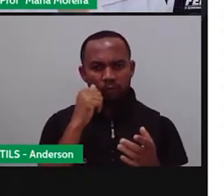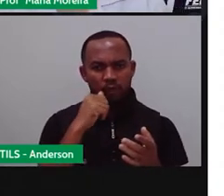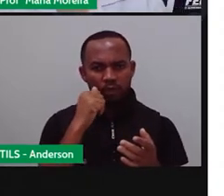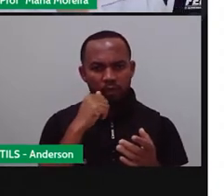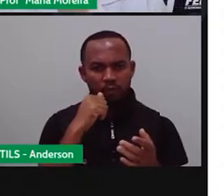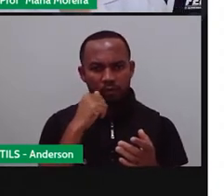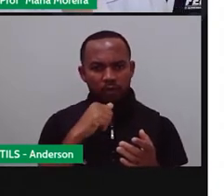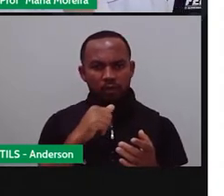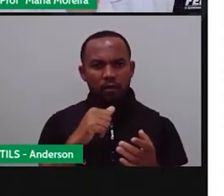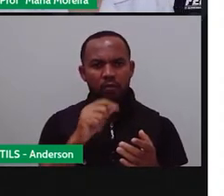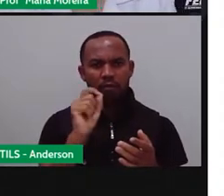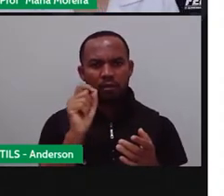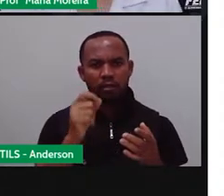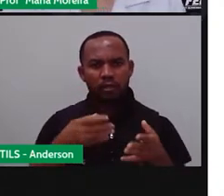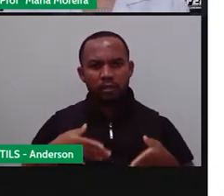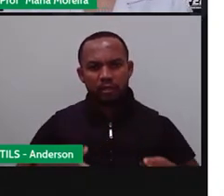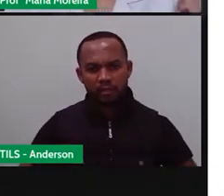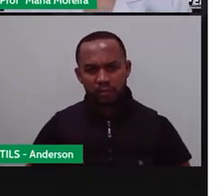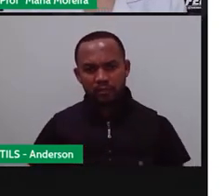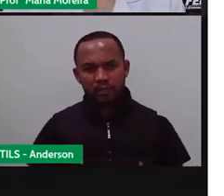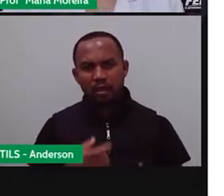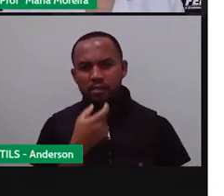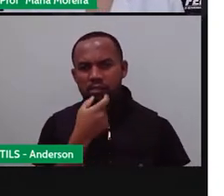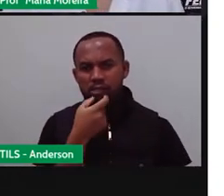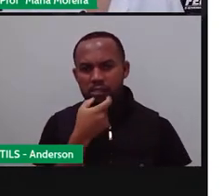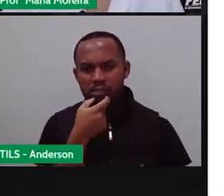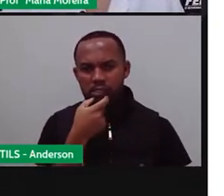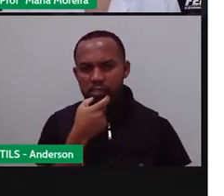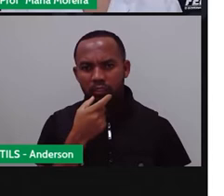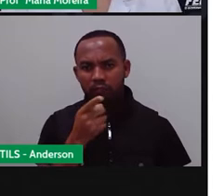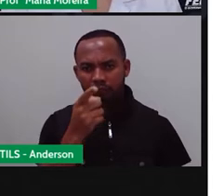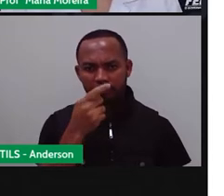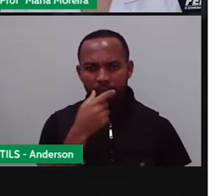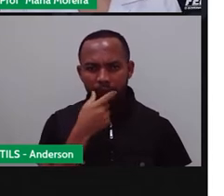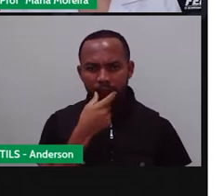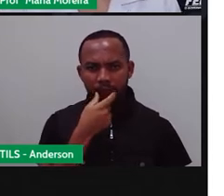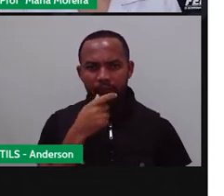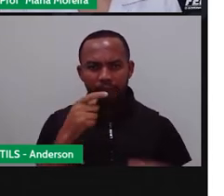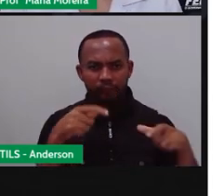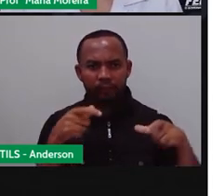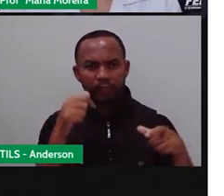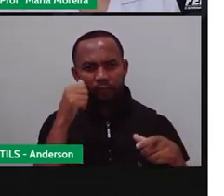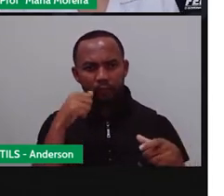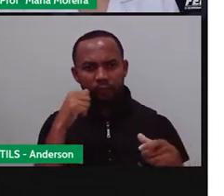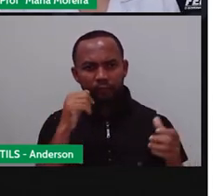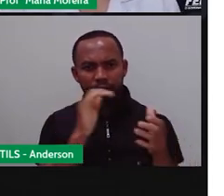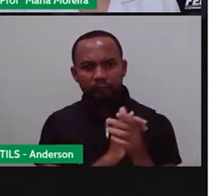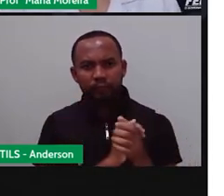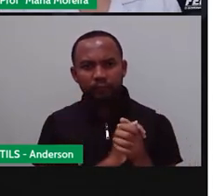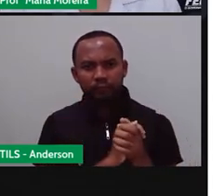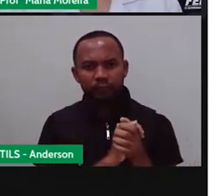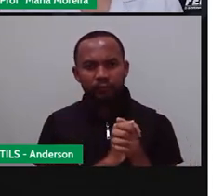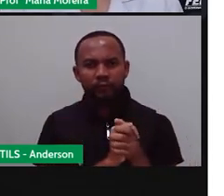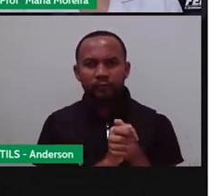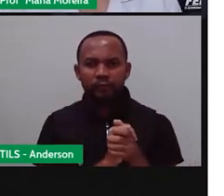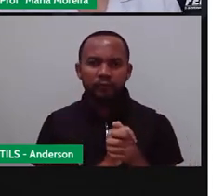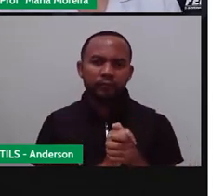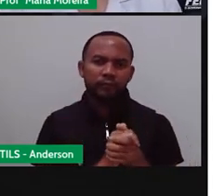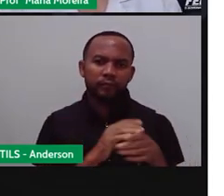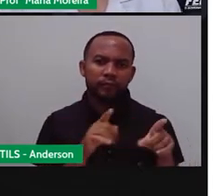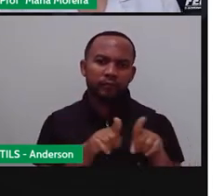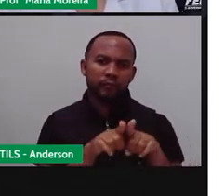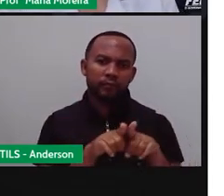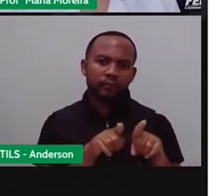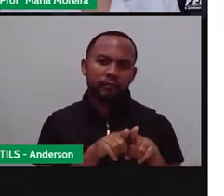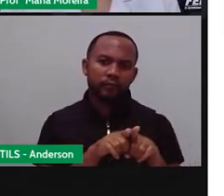estadunidense? É a pessoa que nasceu aonde? Nos Estados Unidos da América. Se casou com a estadunidense Cherry